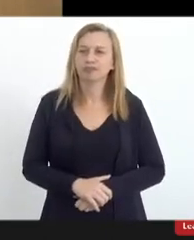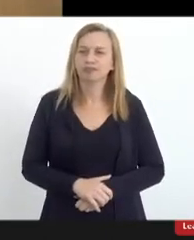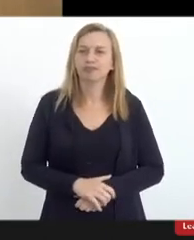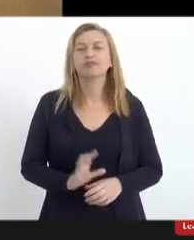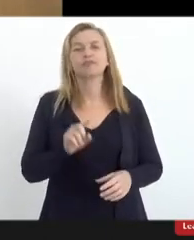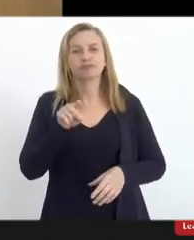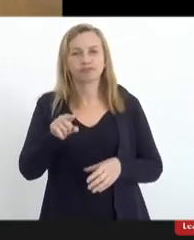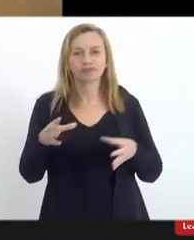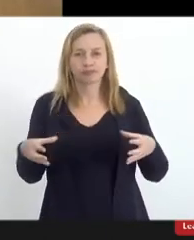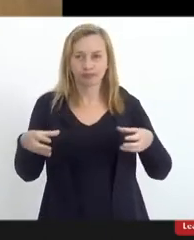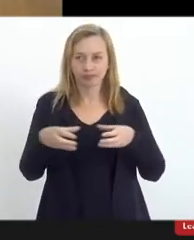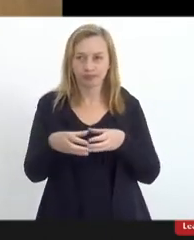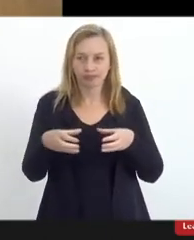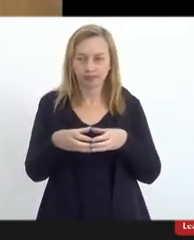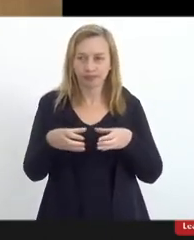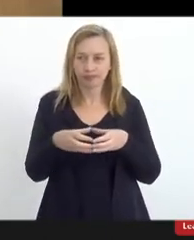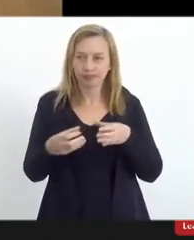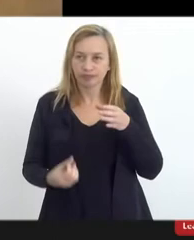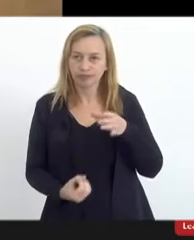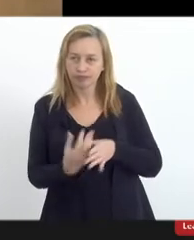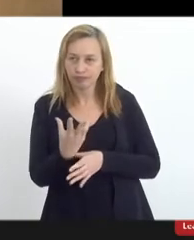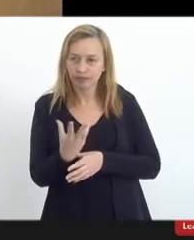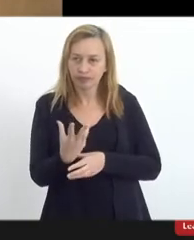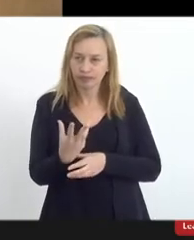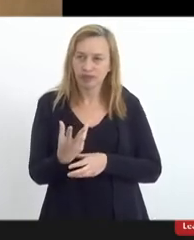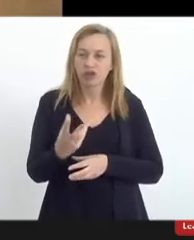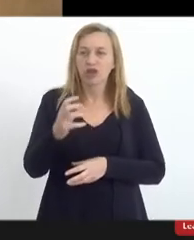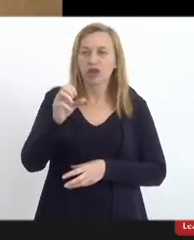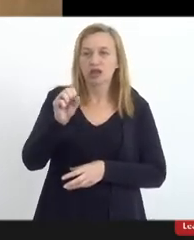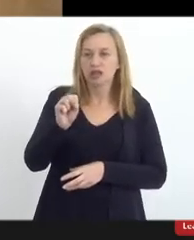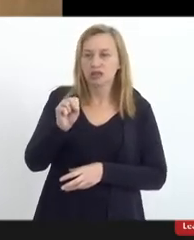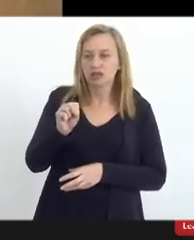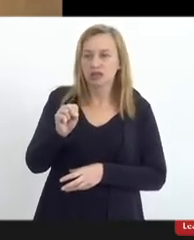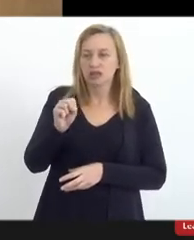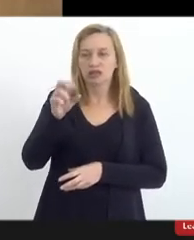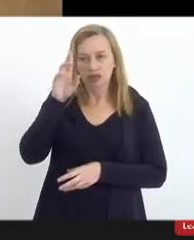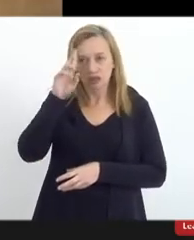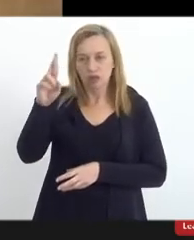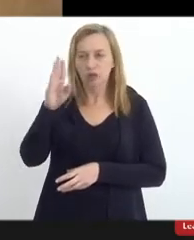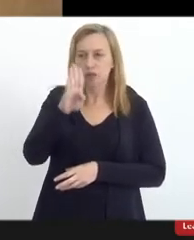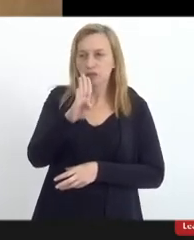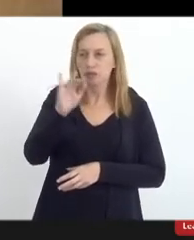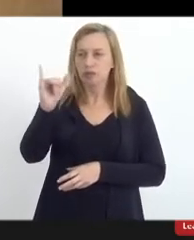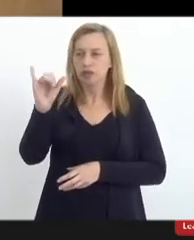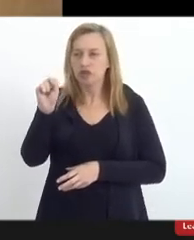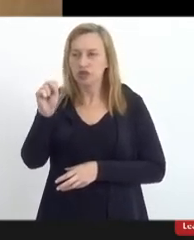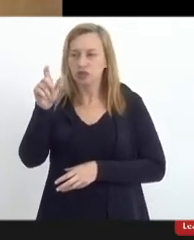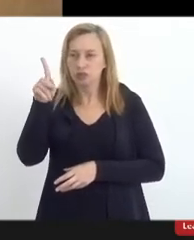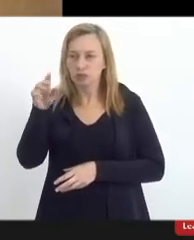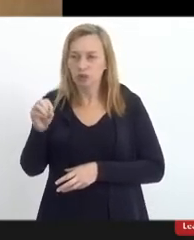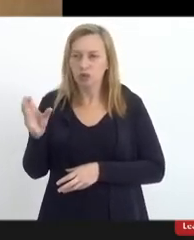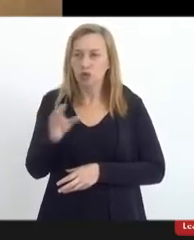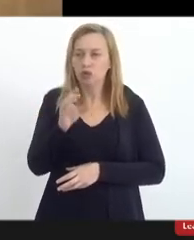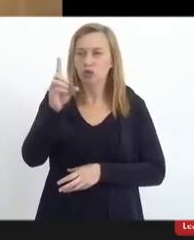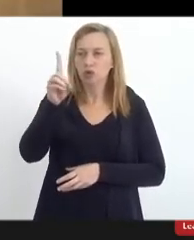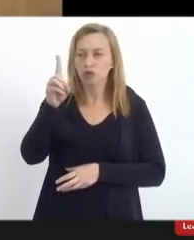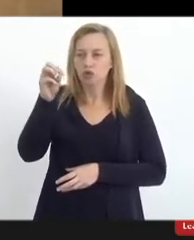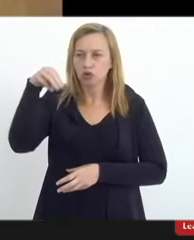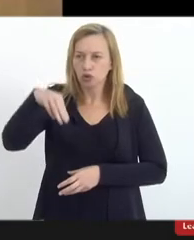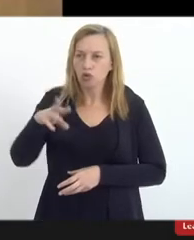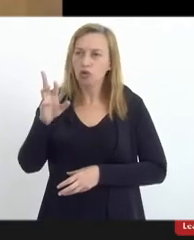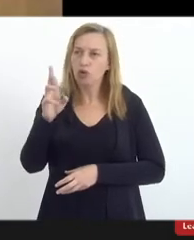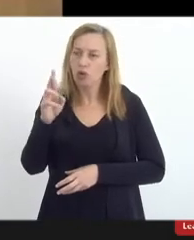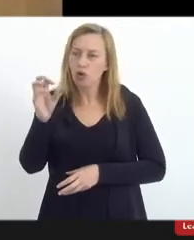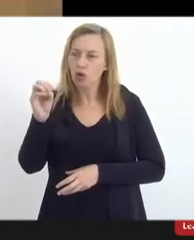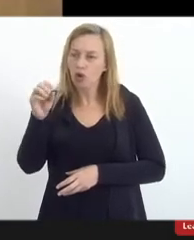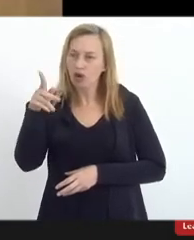comissão é formada pelo senhor bispo auxiliar Dom Roque, que é o nosso referencial para a